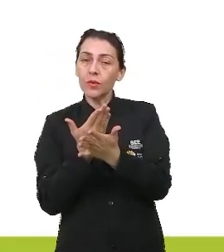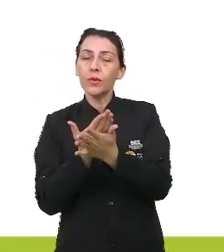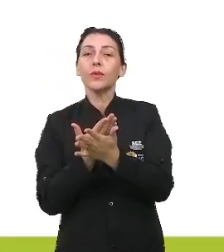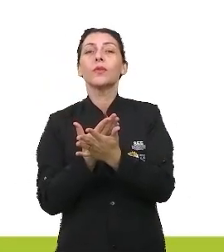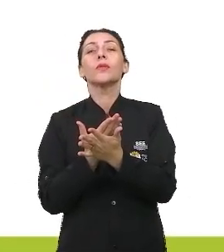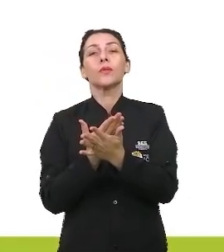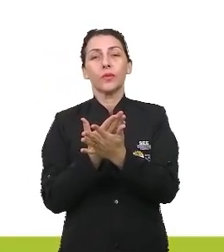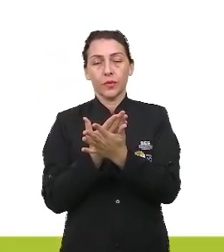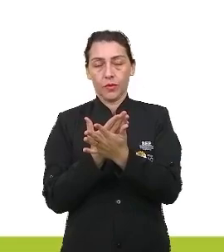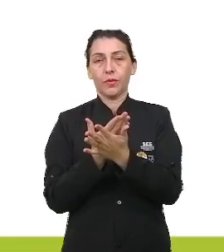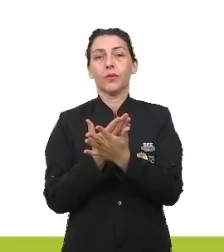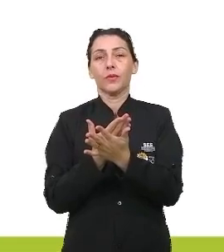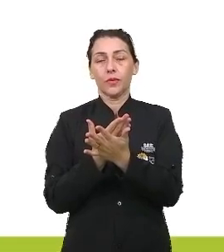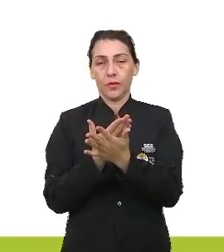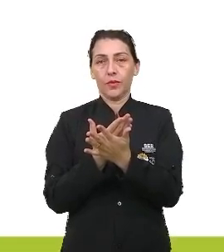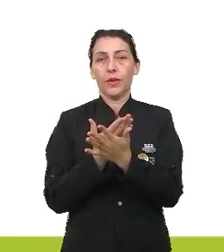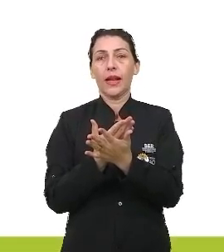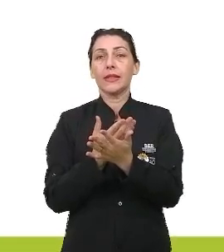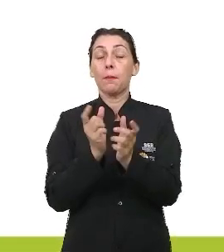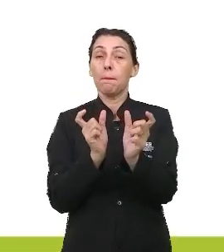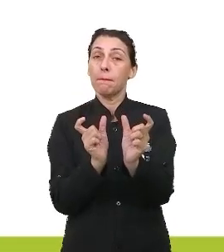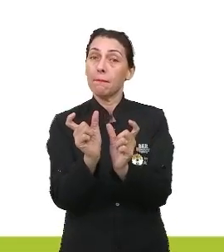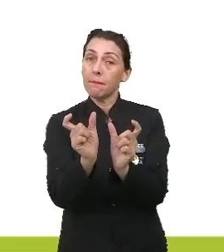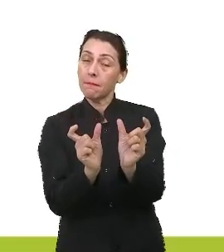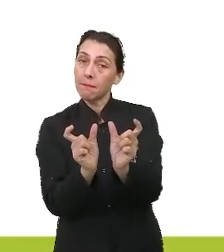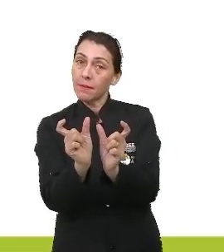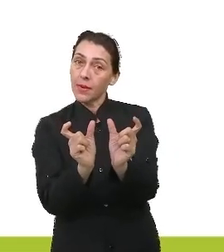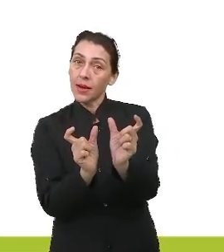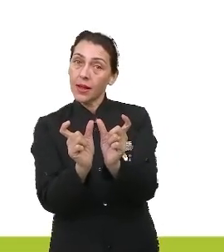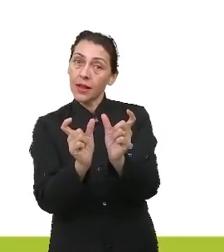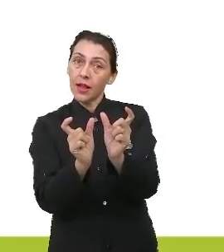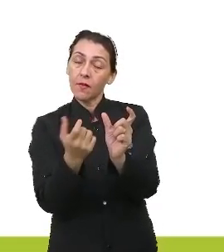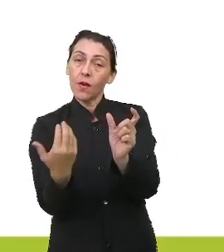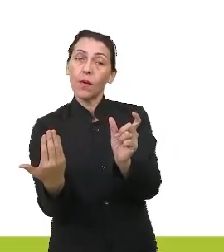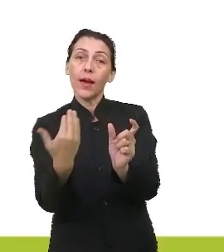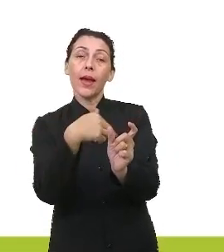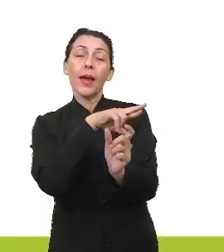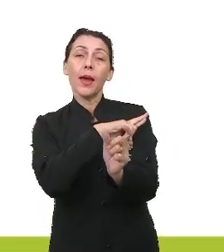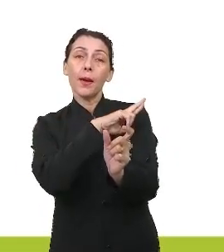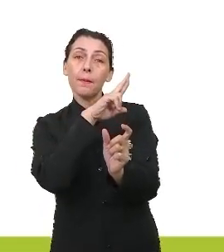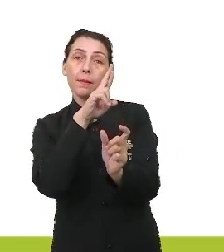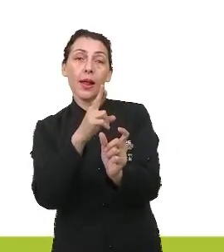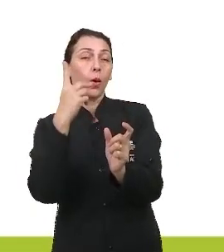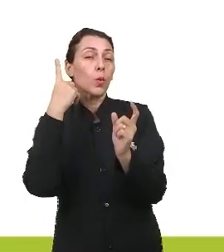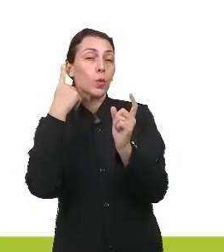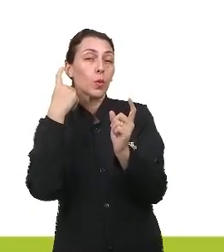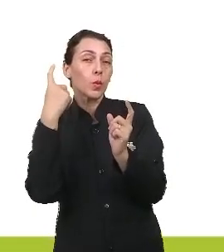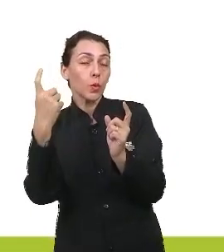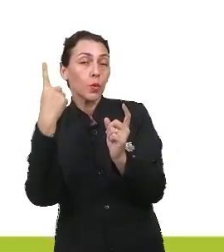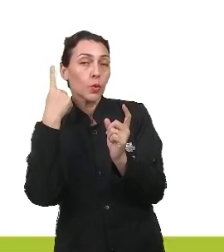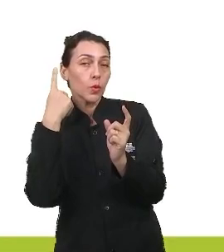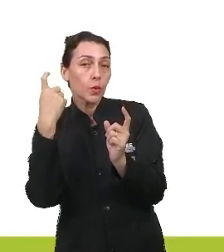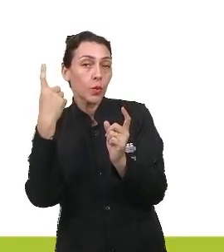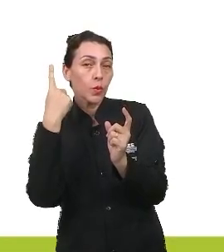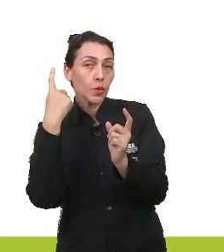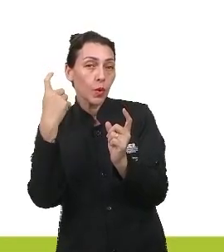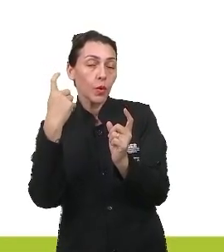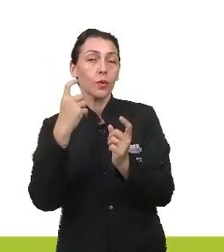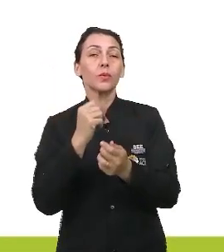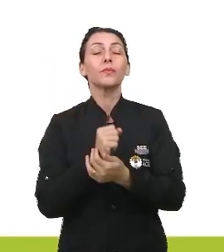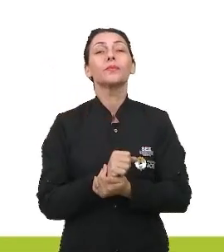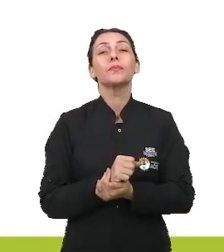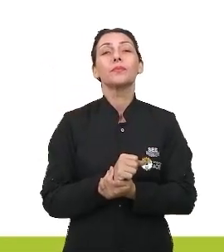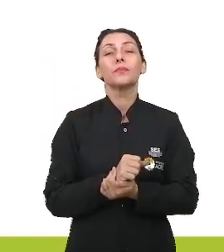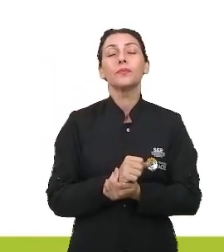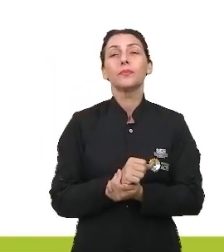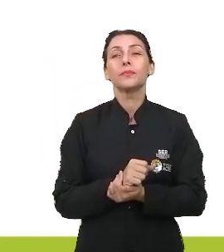onomatopeias, que são aquelas palavras que vão representar aí os sons, os ruídos, os